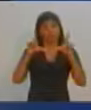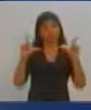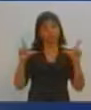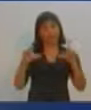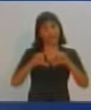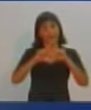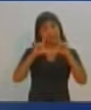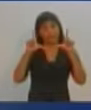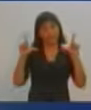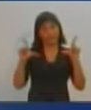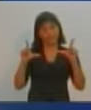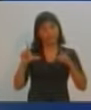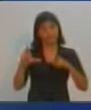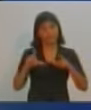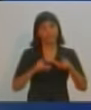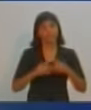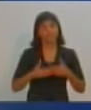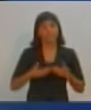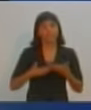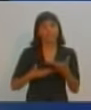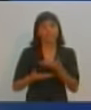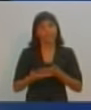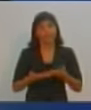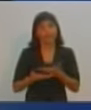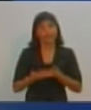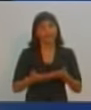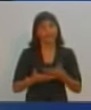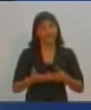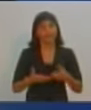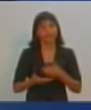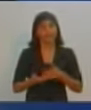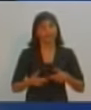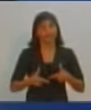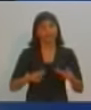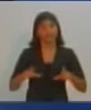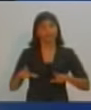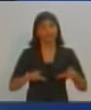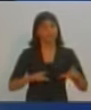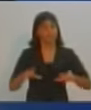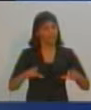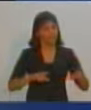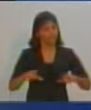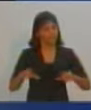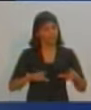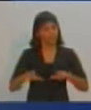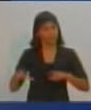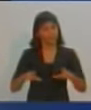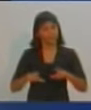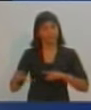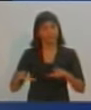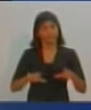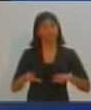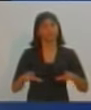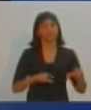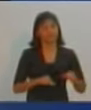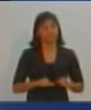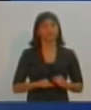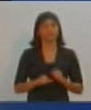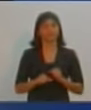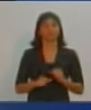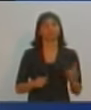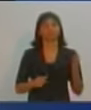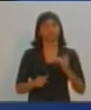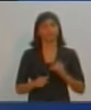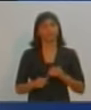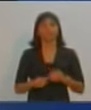portas. E pretendemos trazer não grandes empresas, mas empresas de médio porte, que é o que é possível trazer para Presidente